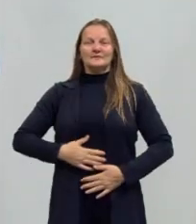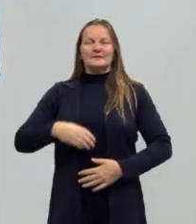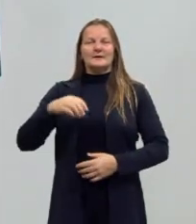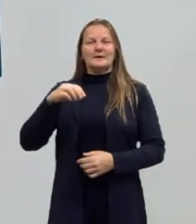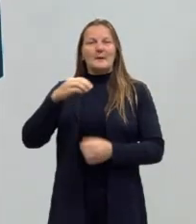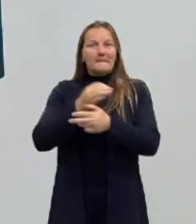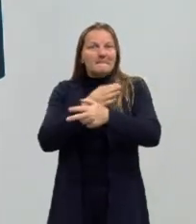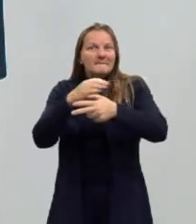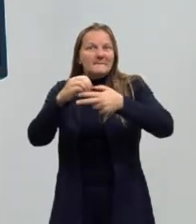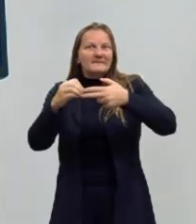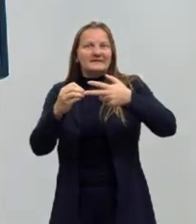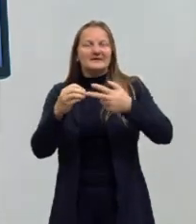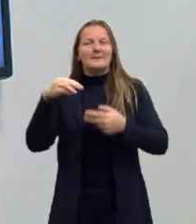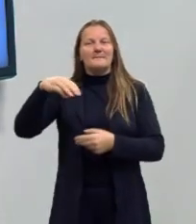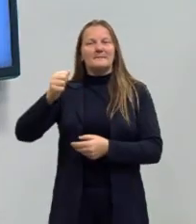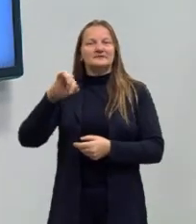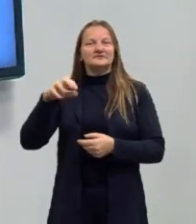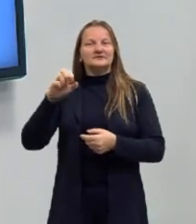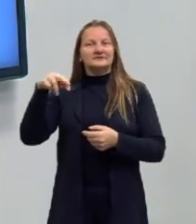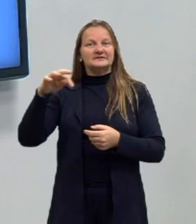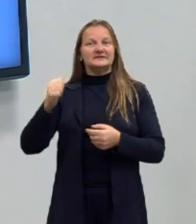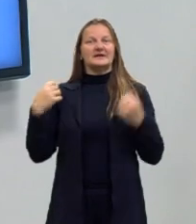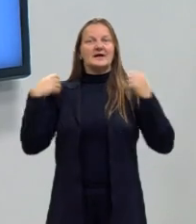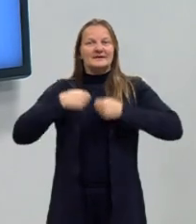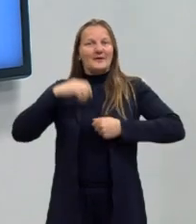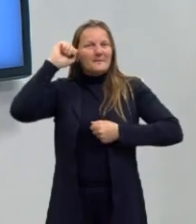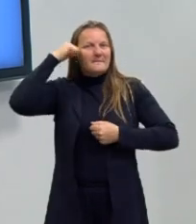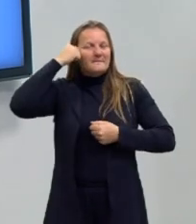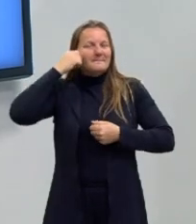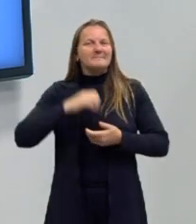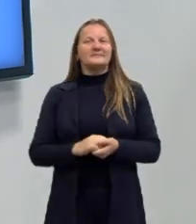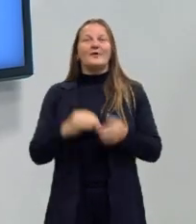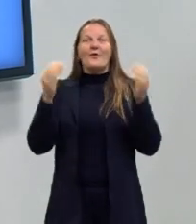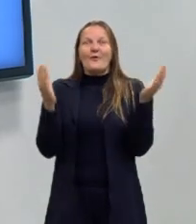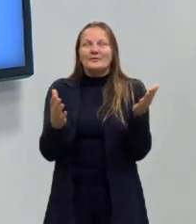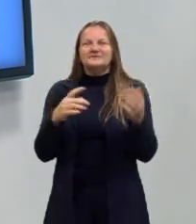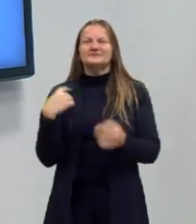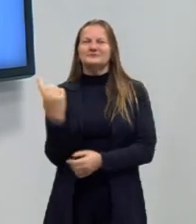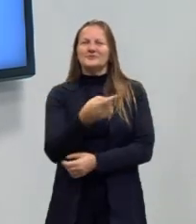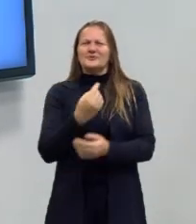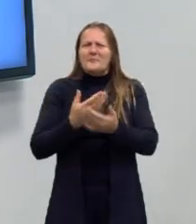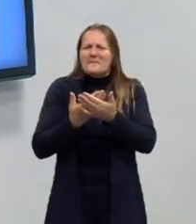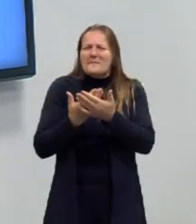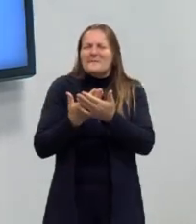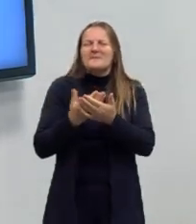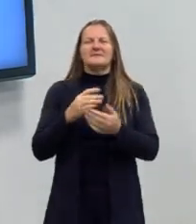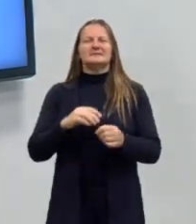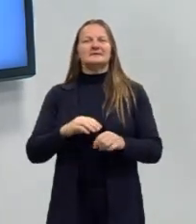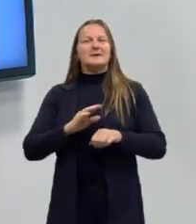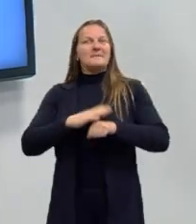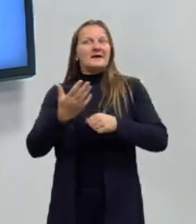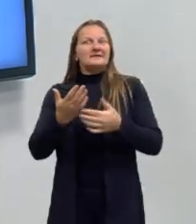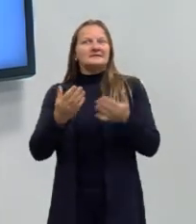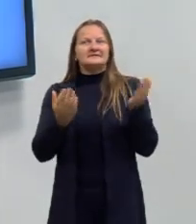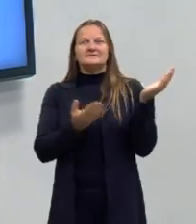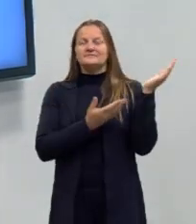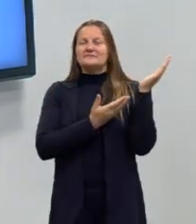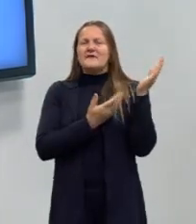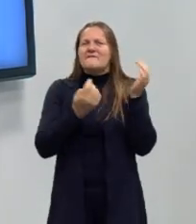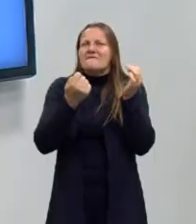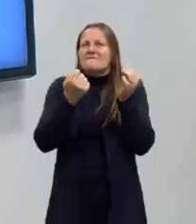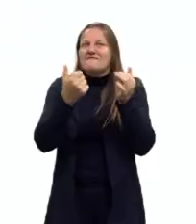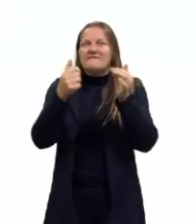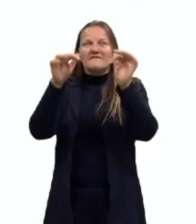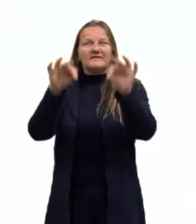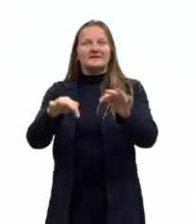camiseta do projeto da cor magenta e um casaco preto. Hoje nós vamos para mais uma aula, hoje nós vamos para o final